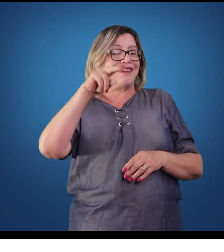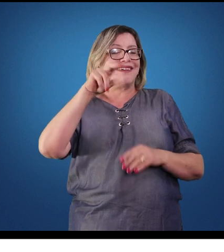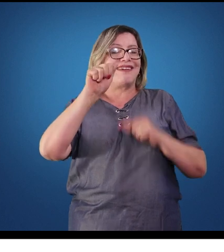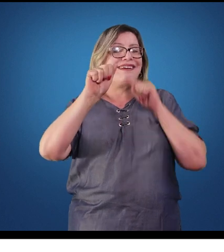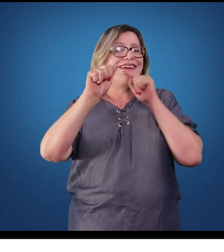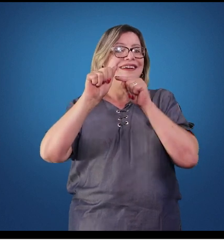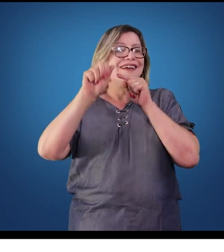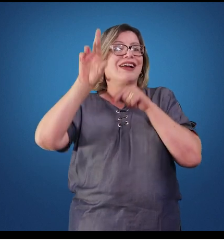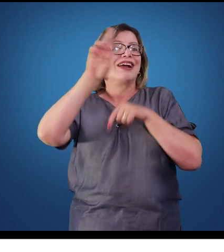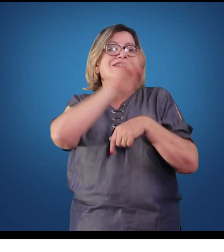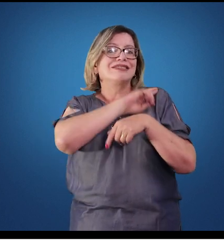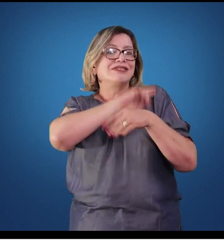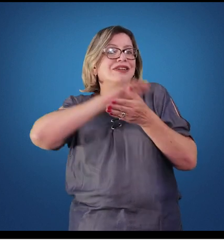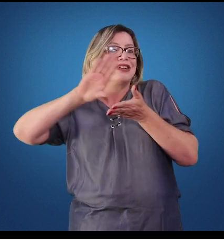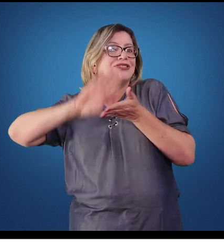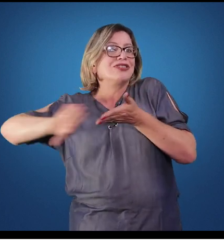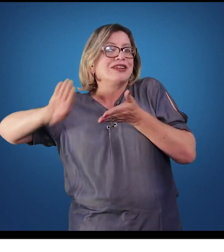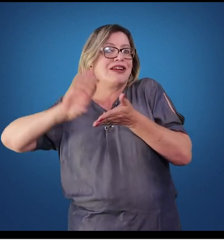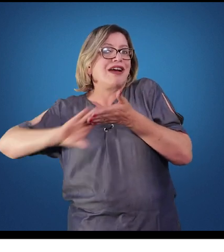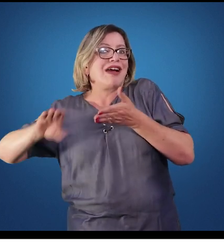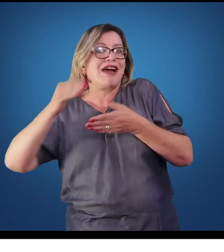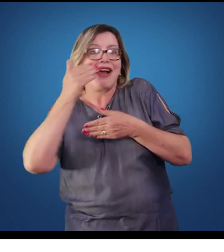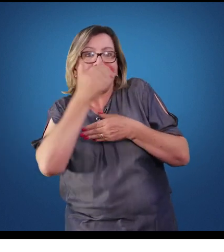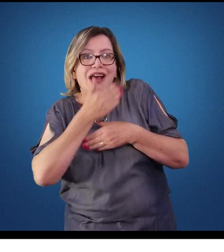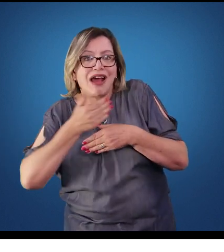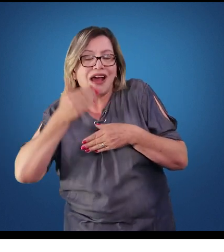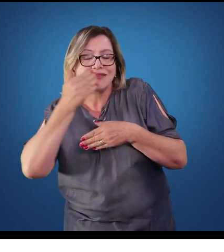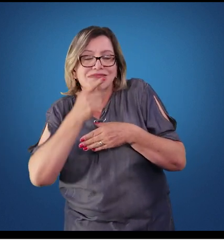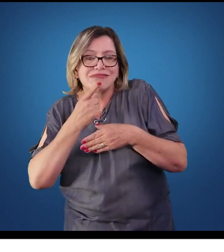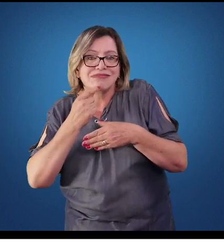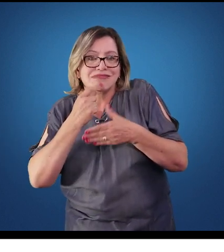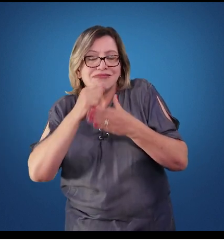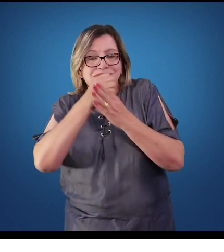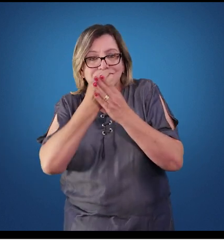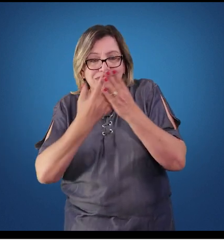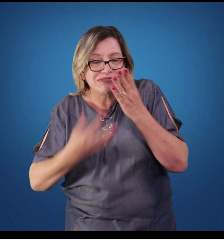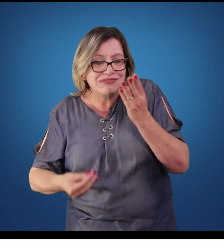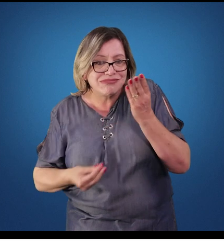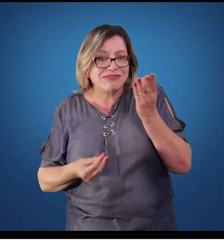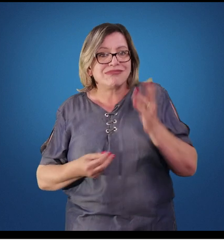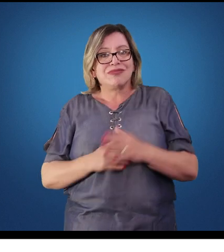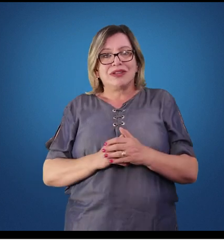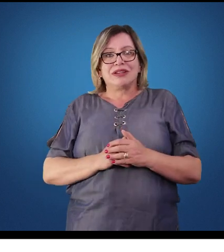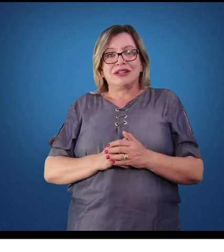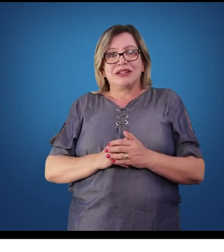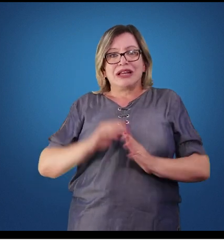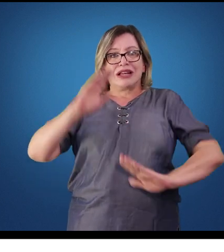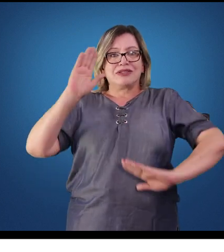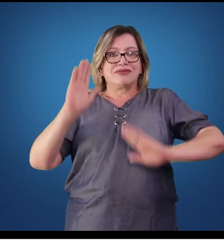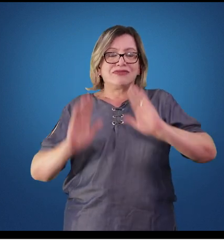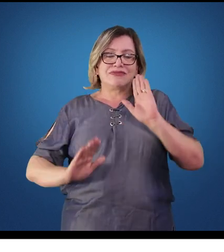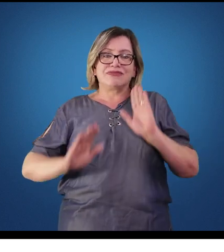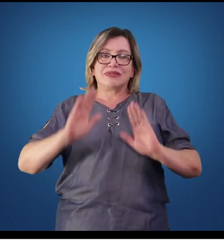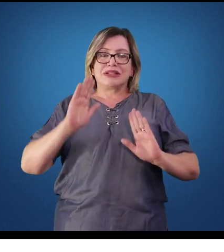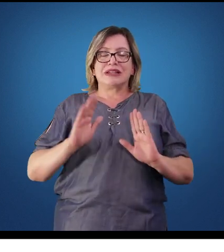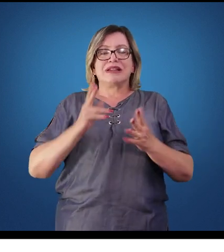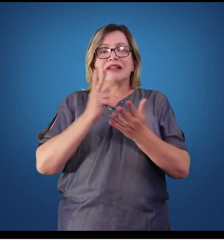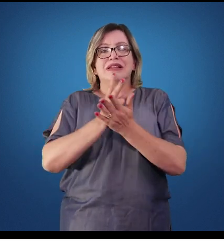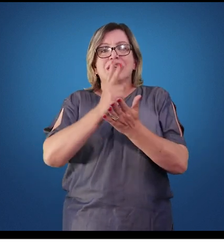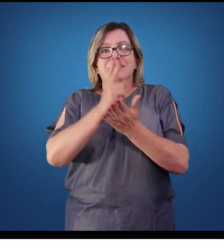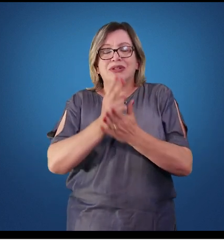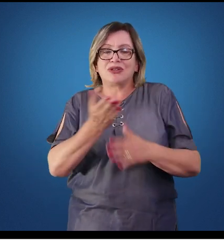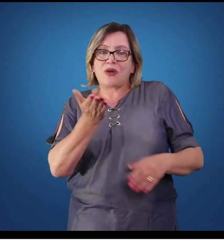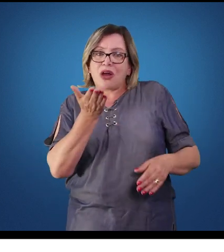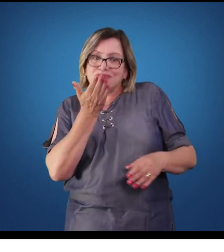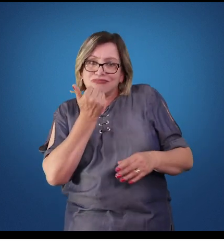da concentração de glicose elevada no nosso organismo. De uma certa maneira, toda vez que nos